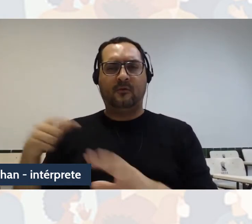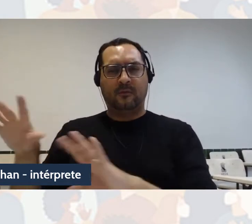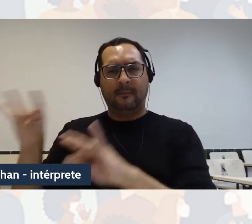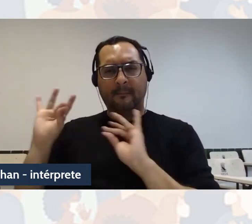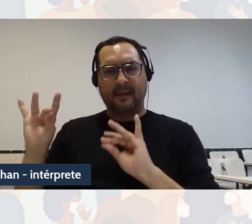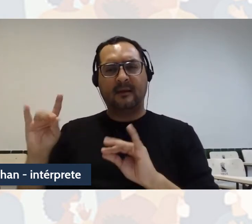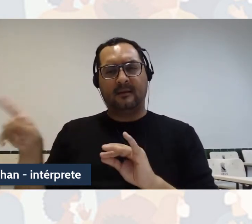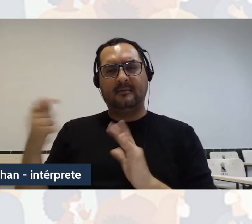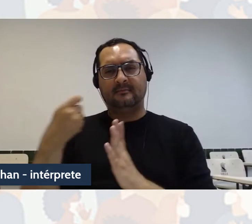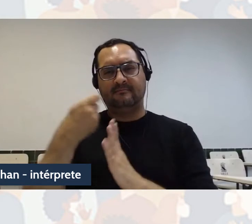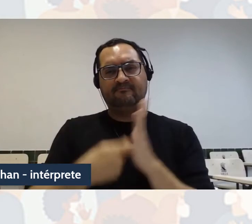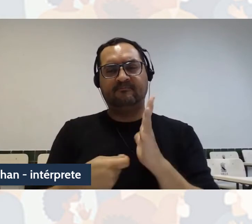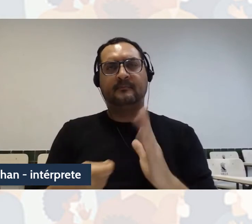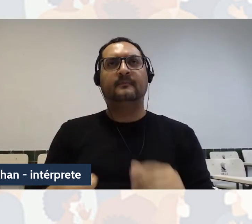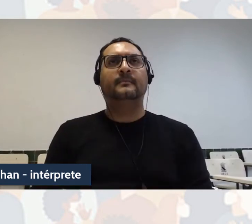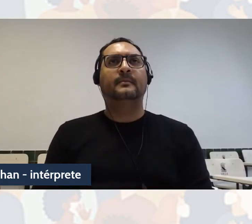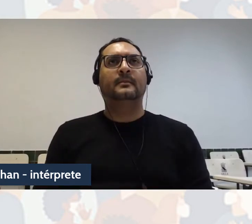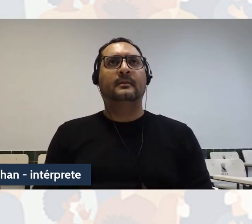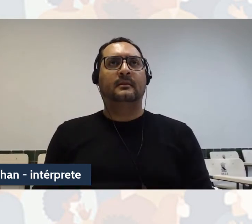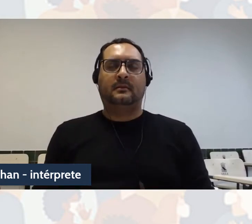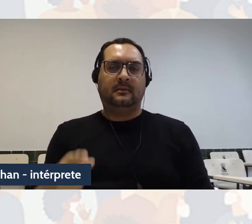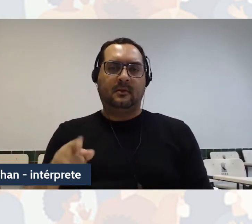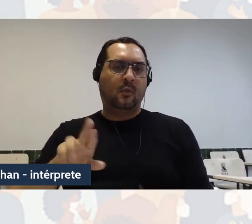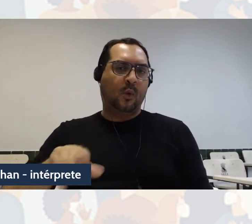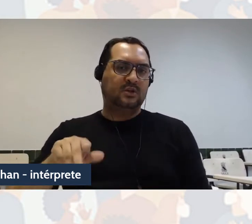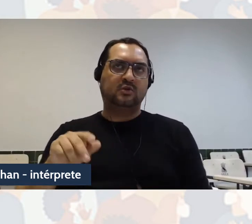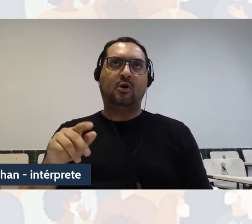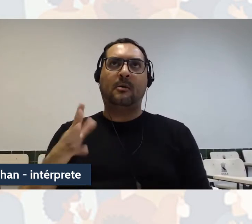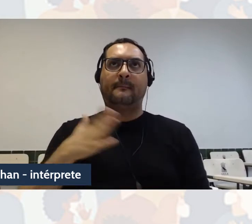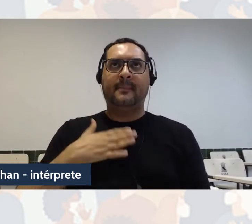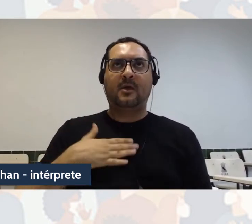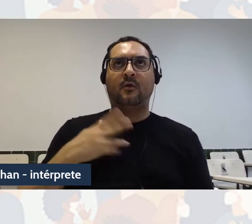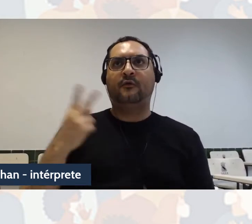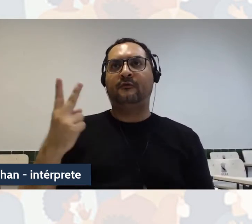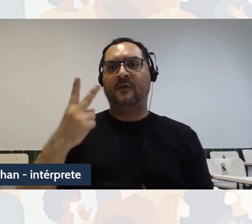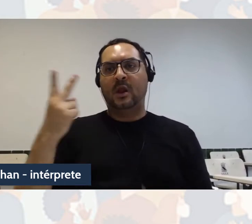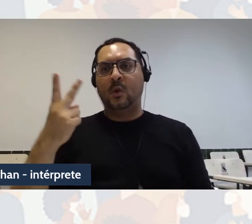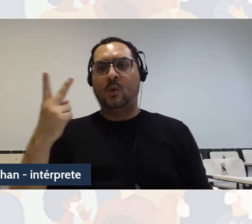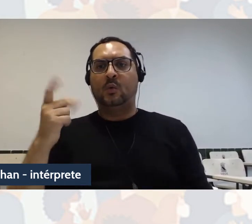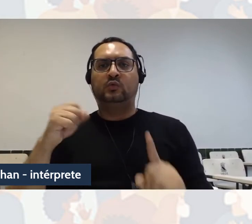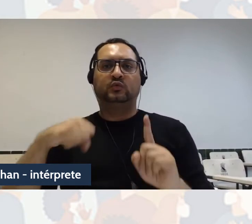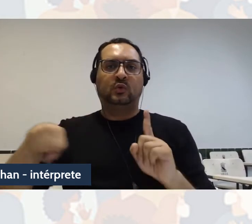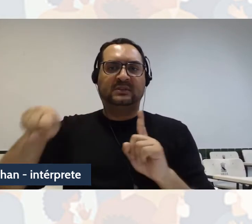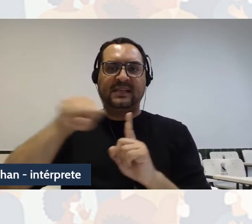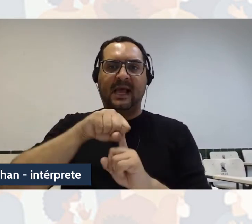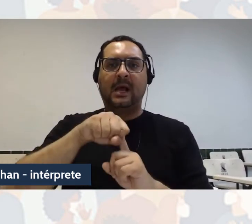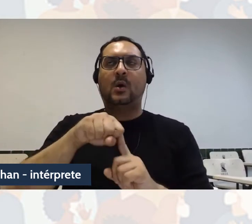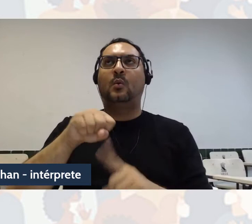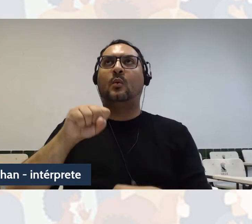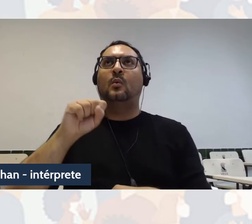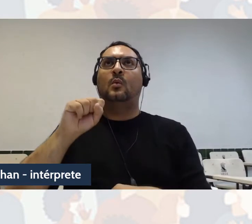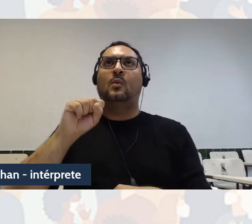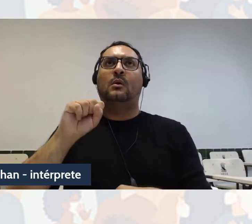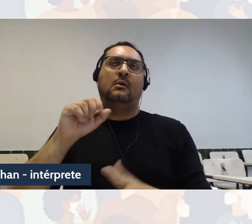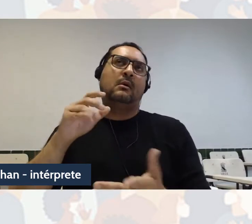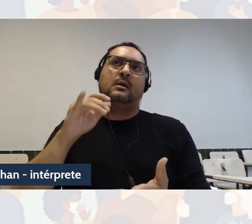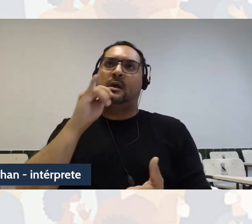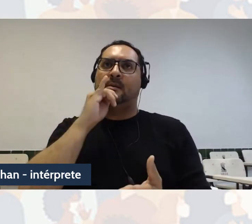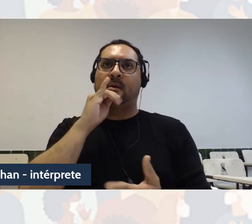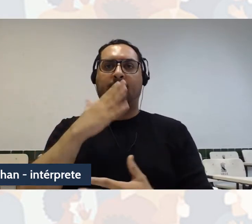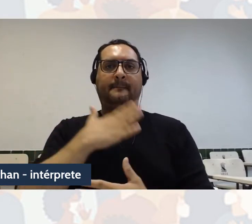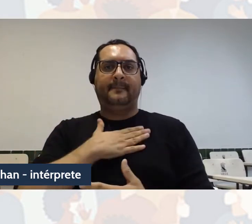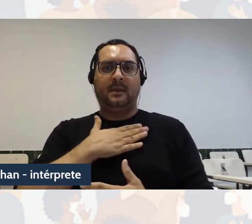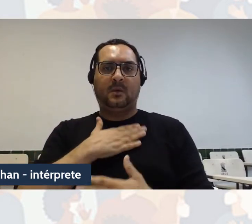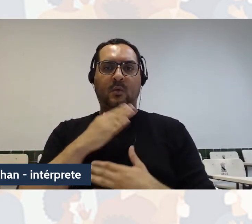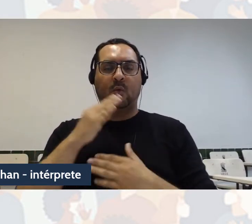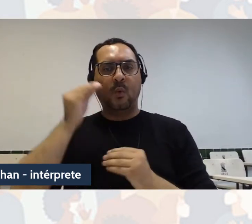não é só uma questão dos valores sociais na produção do conhecimento ou o fato do nosso conhecimento ser sempre